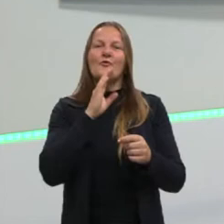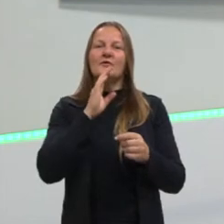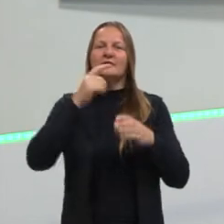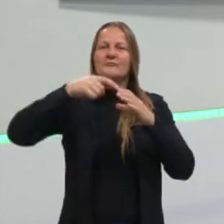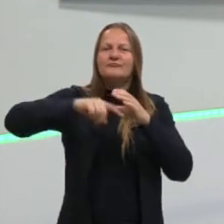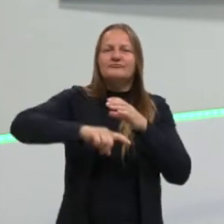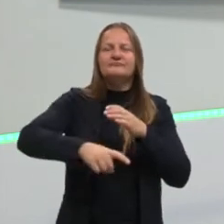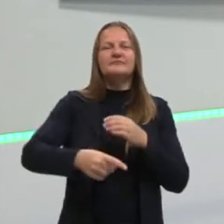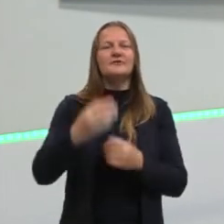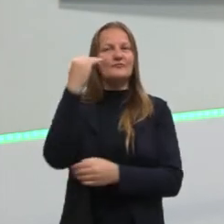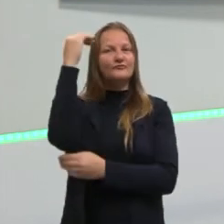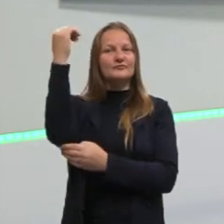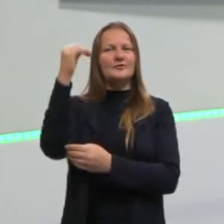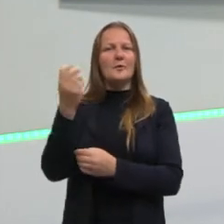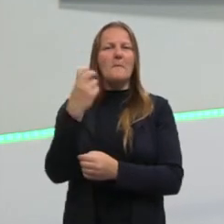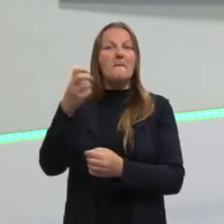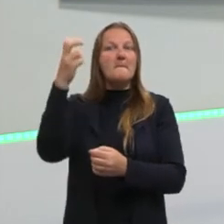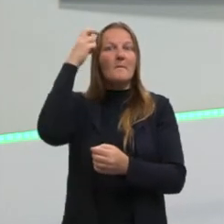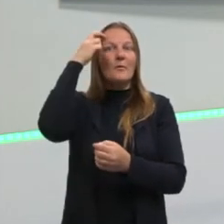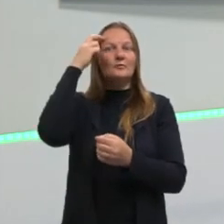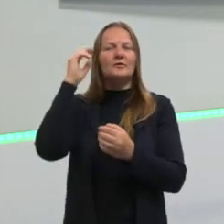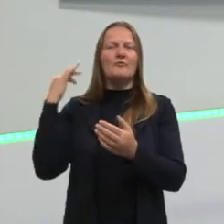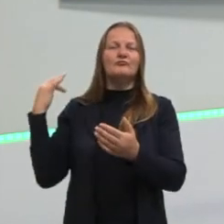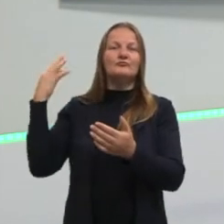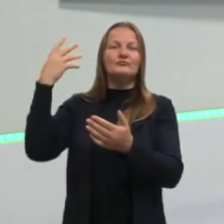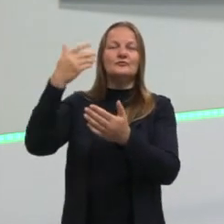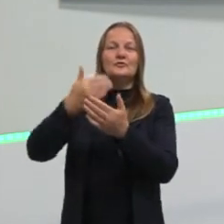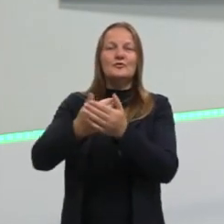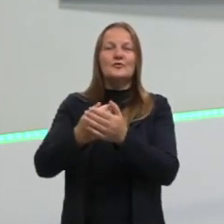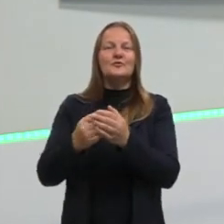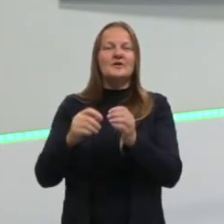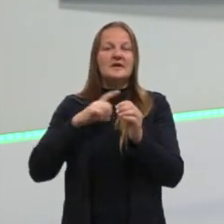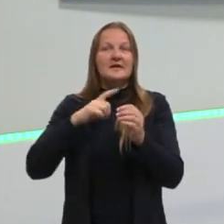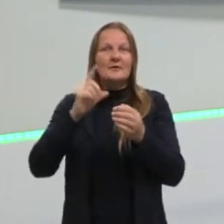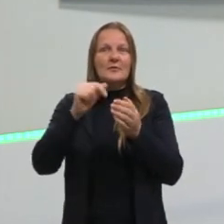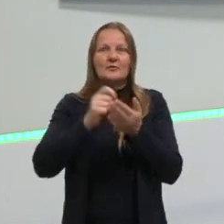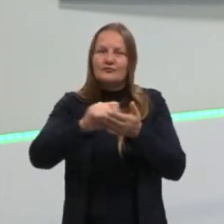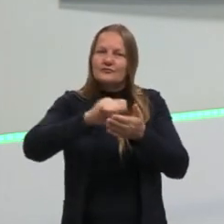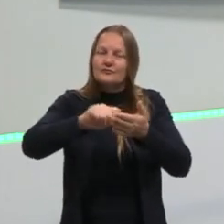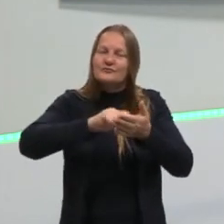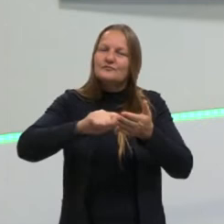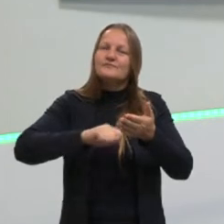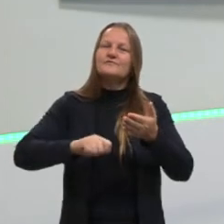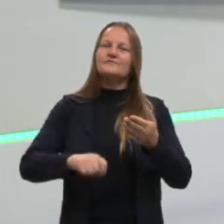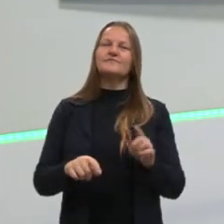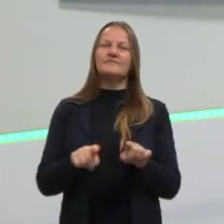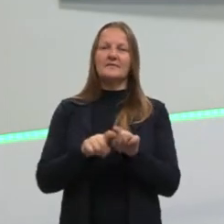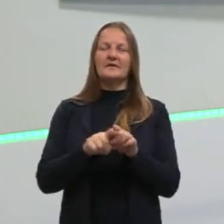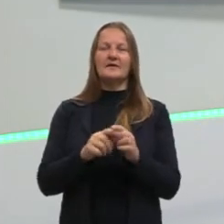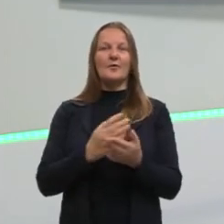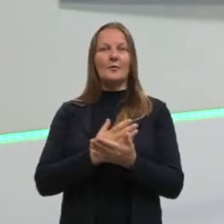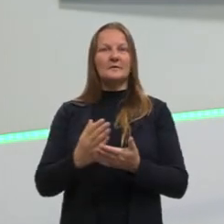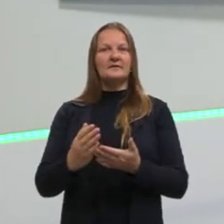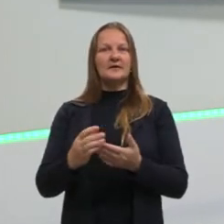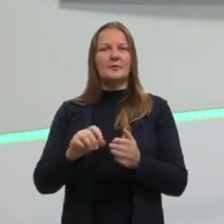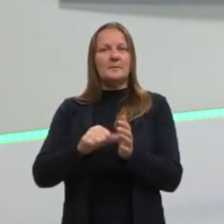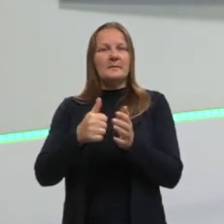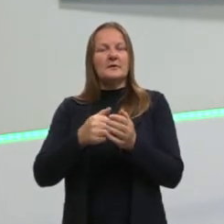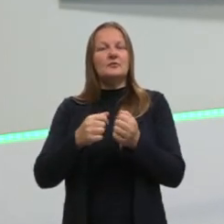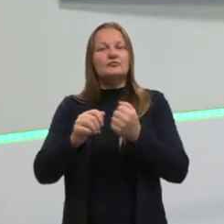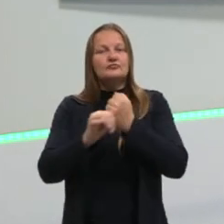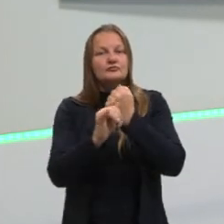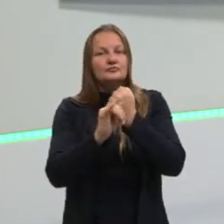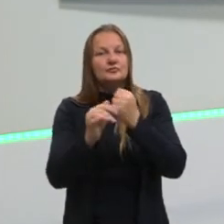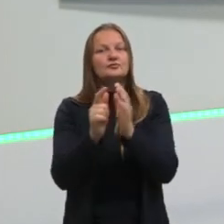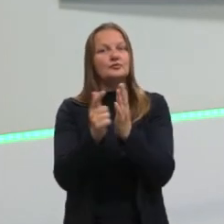bagagem cultural, para vocês terem repertório aí para a escrita de vocês. Que começaram as suas carreiras no